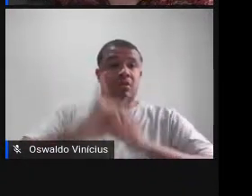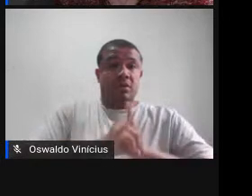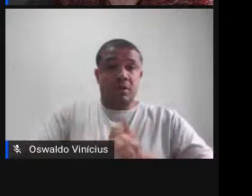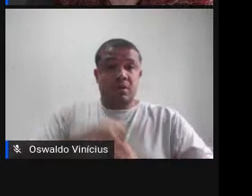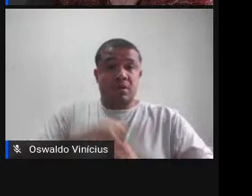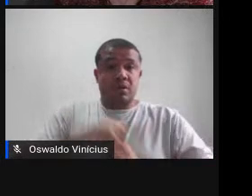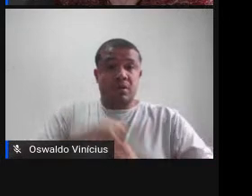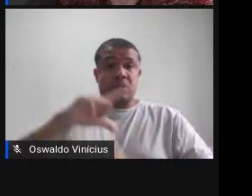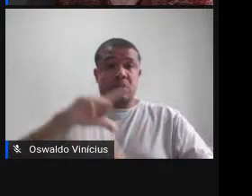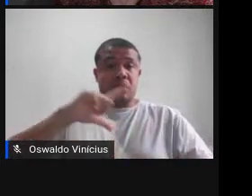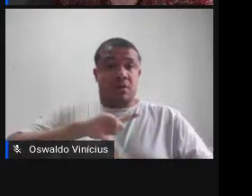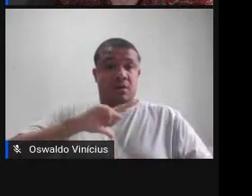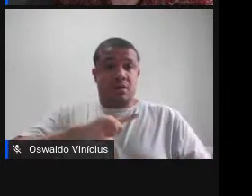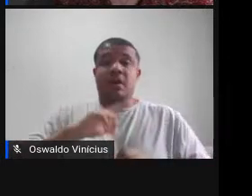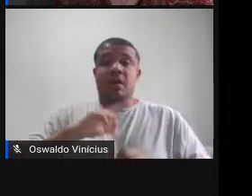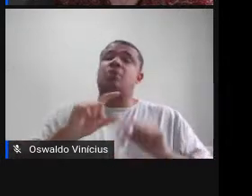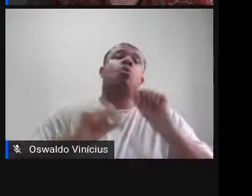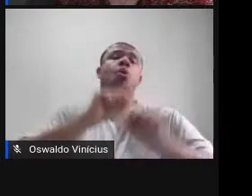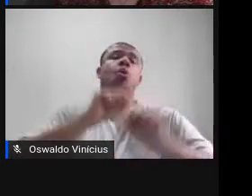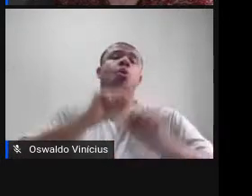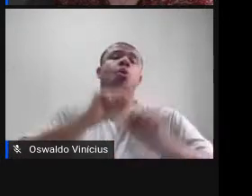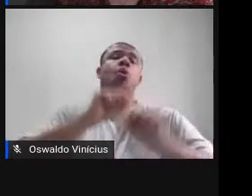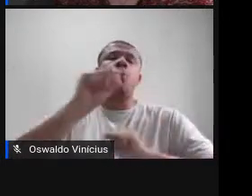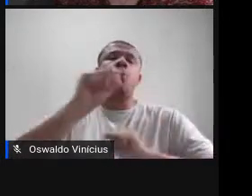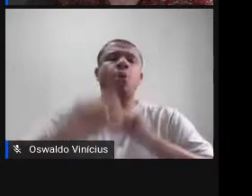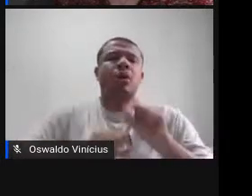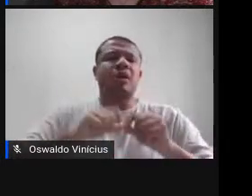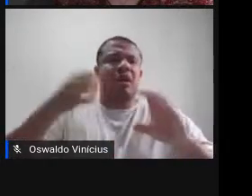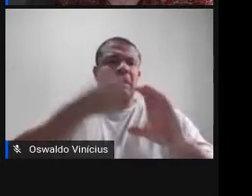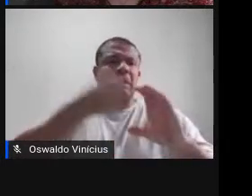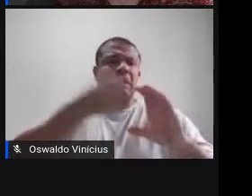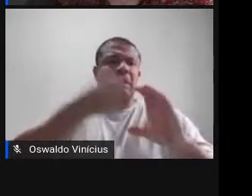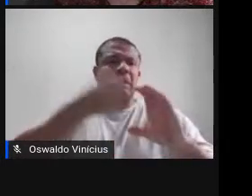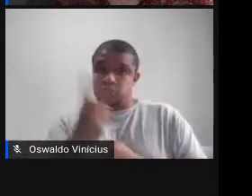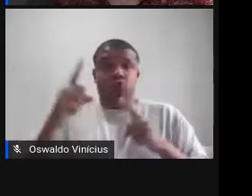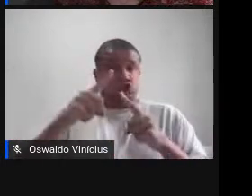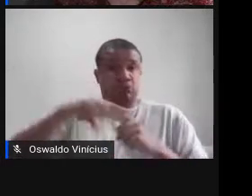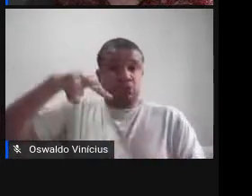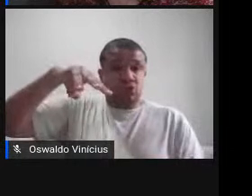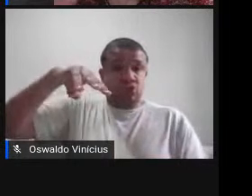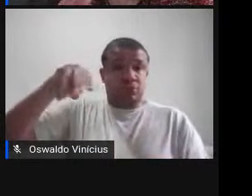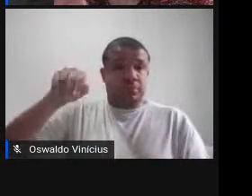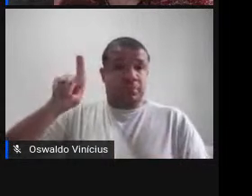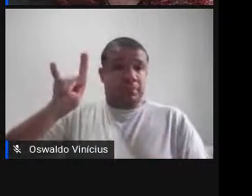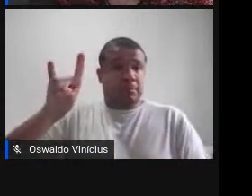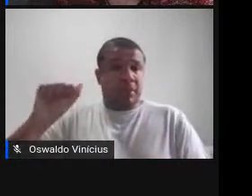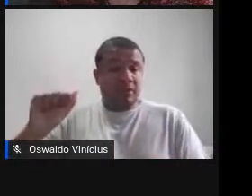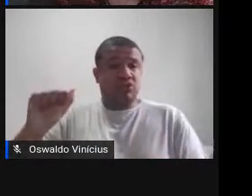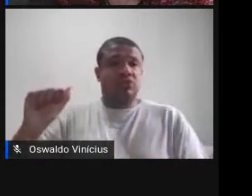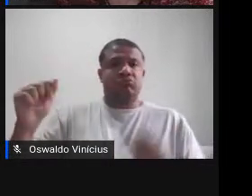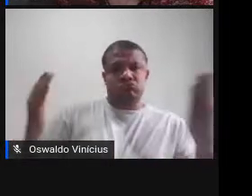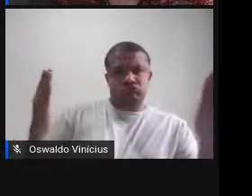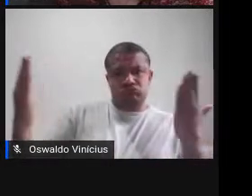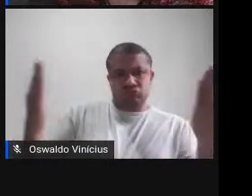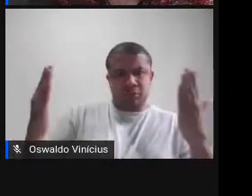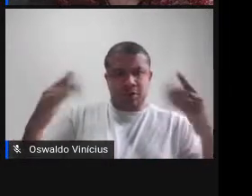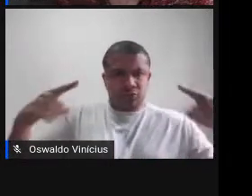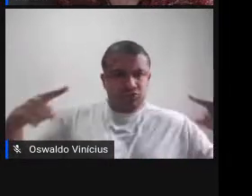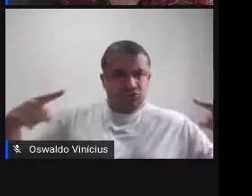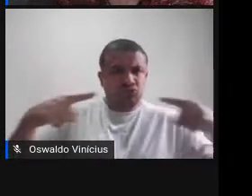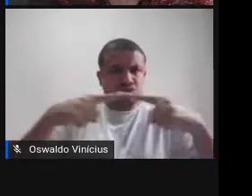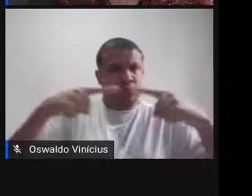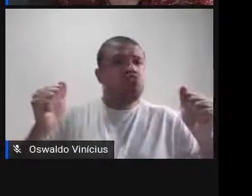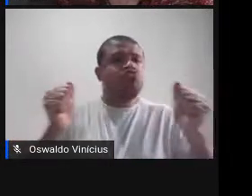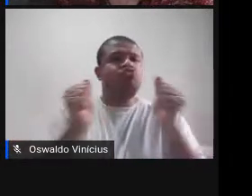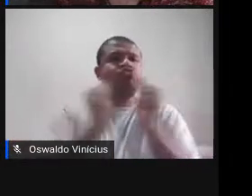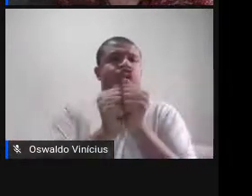fenômenos em que as duas mídias distintas são articuladas concomitantemente, sem o privilégio de nenhuma delas,